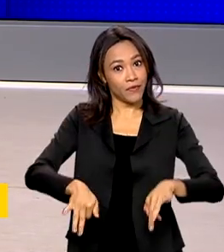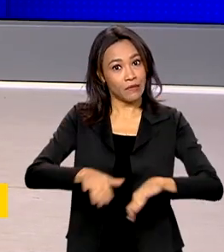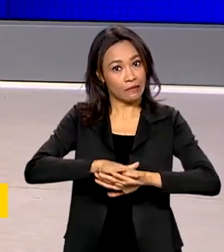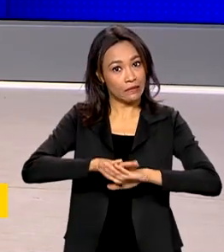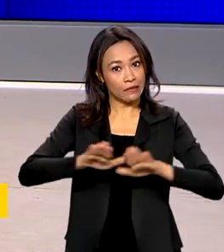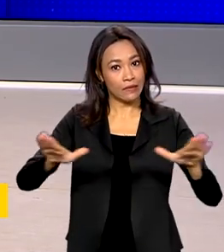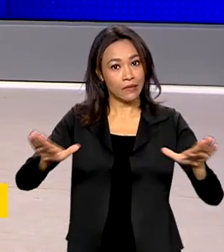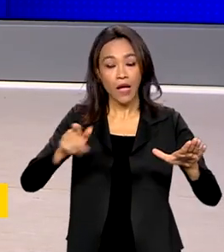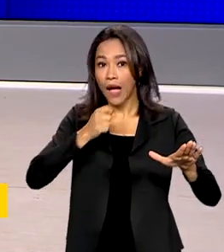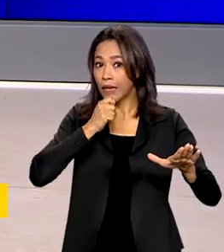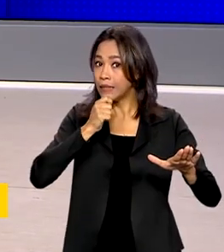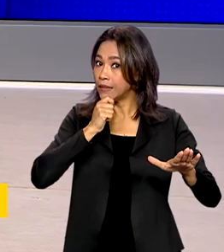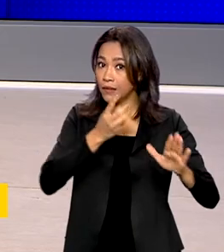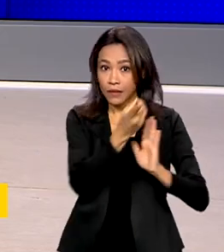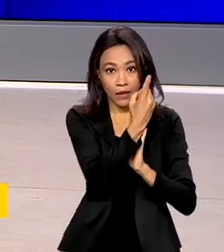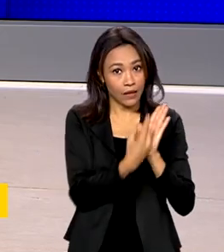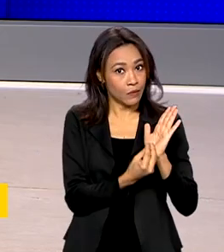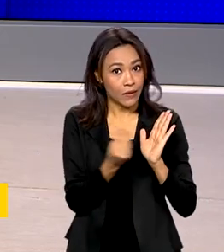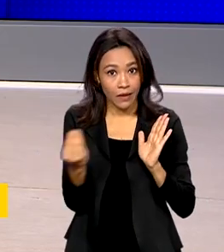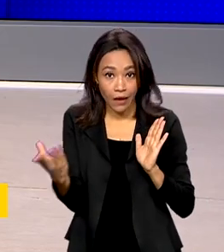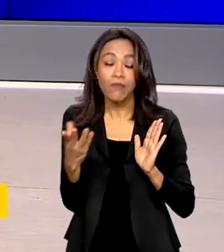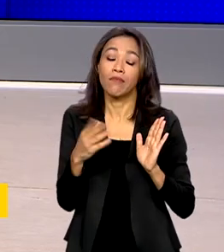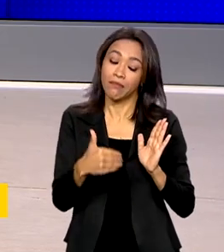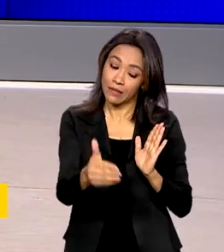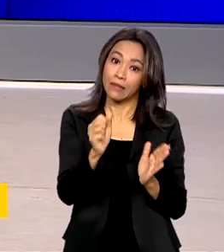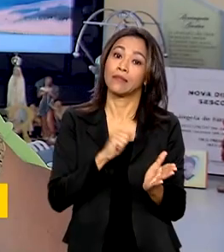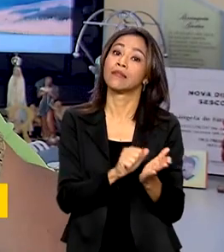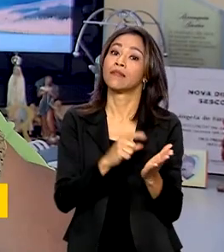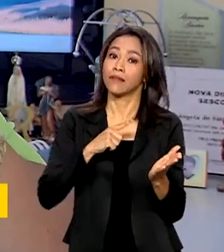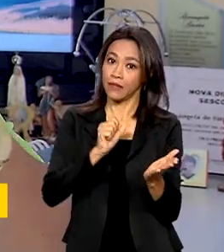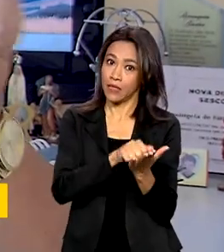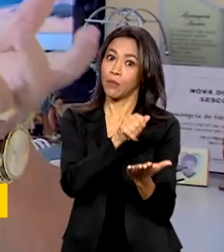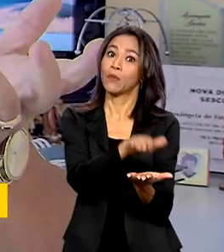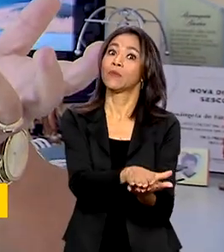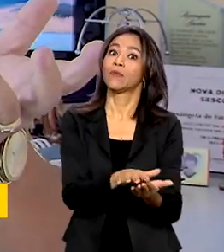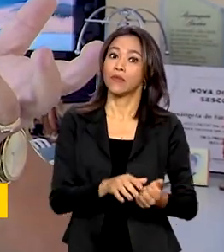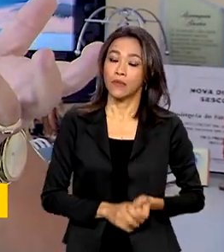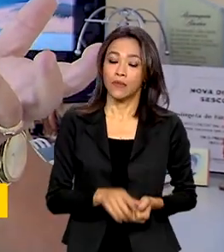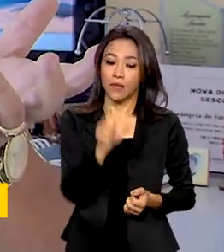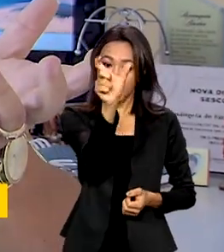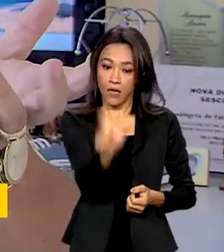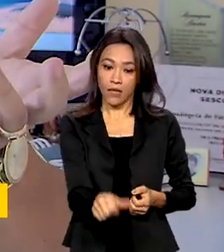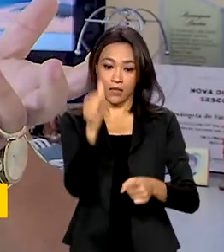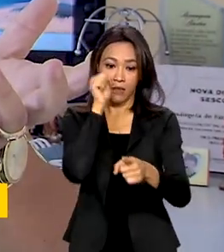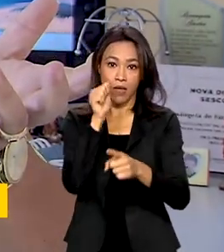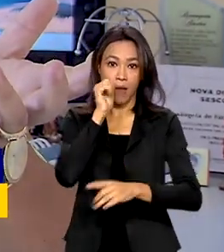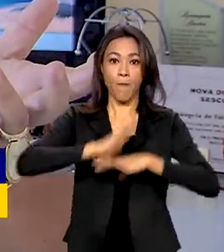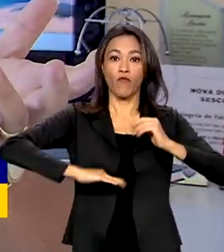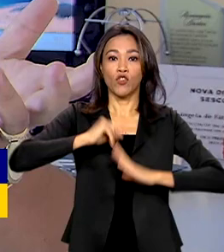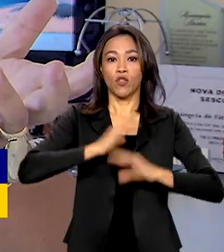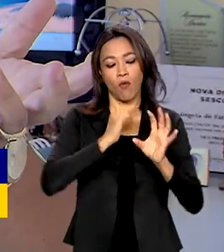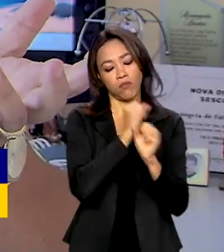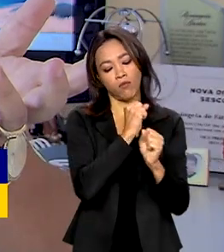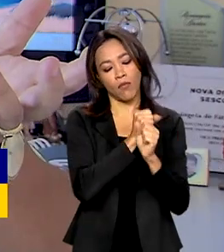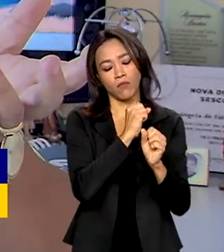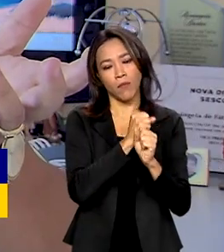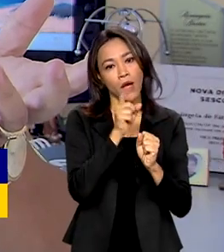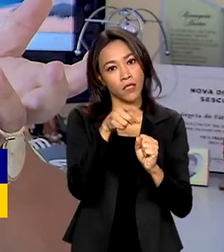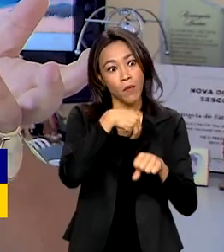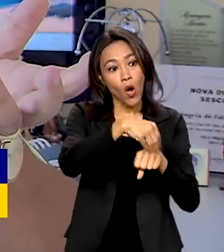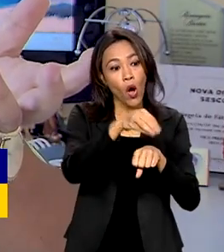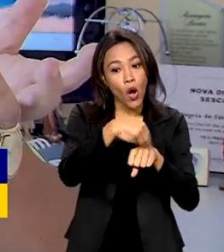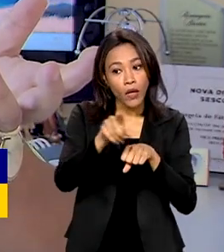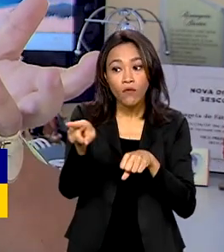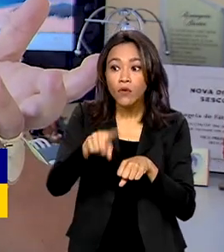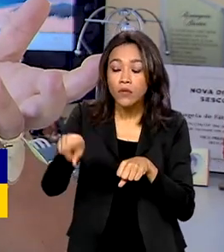contribuintes que não entregarem estão sujeitos à multa. A Rosângela é contadora e sempre orienta os clientes a não